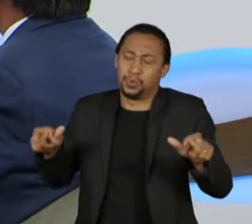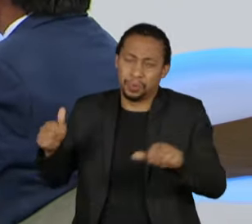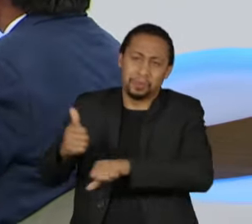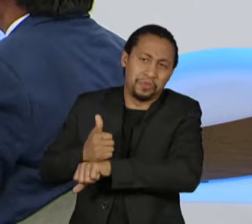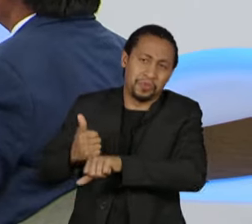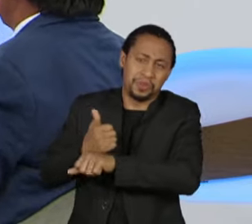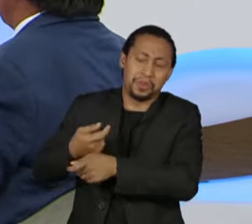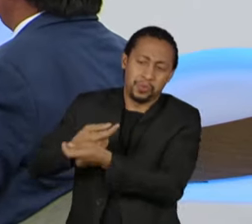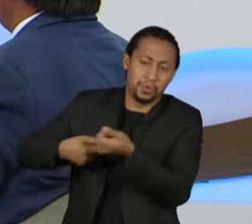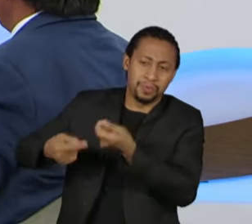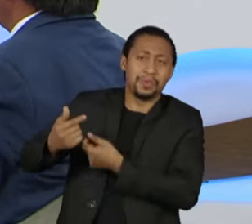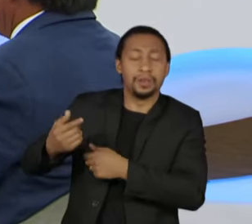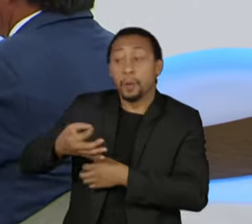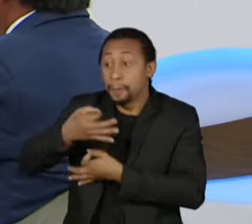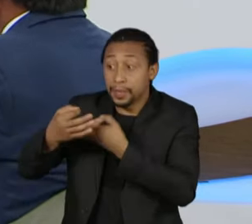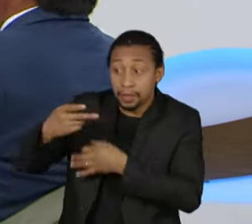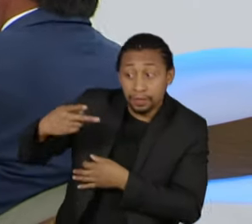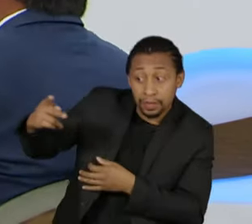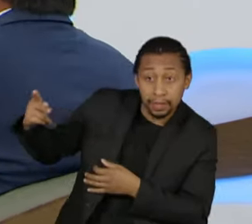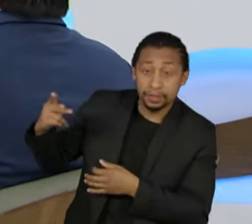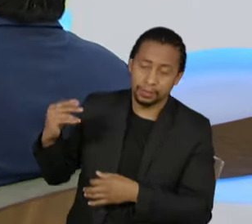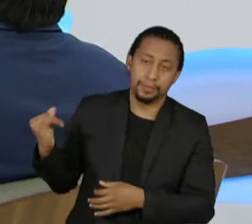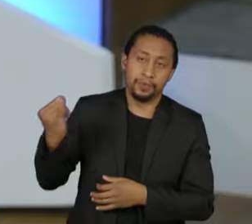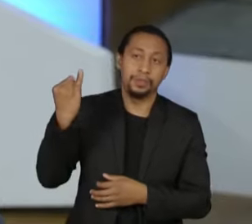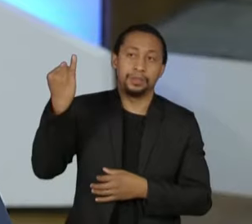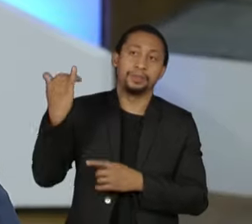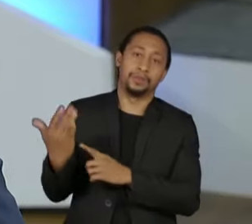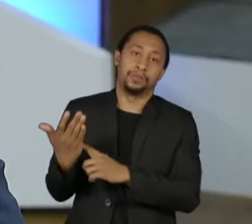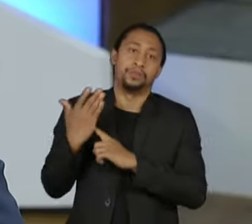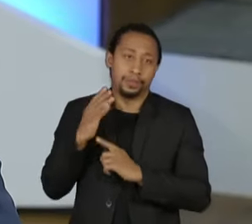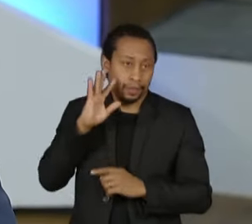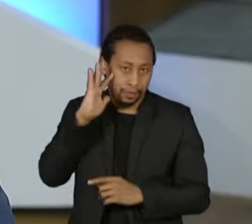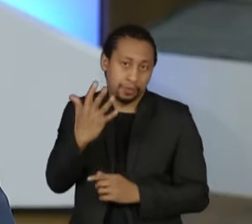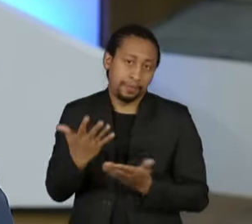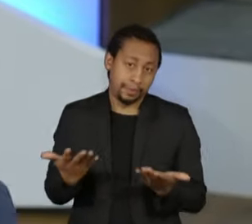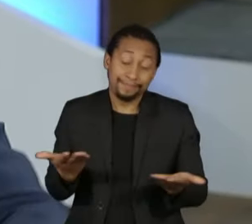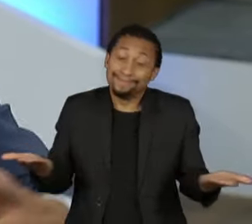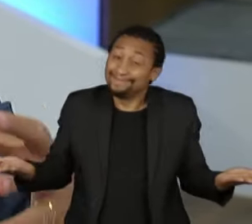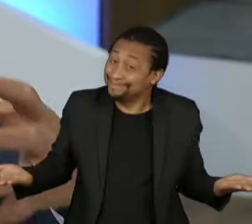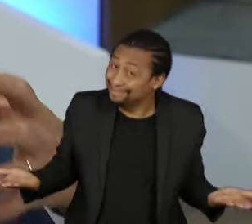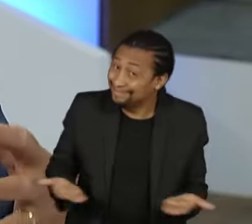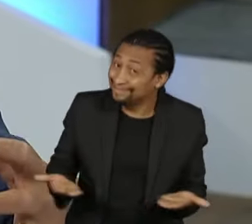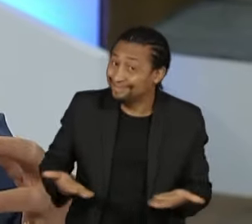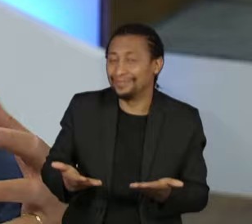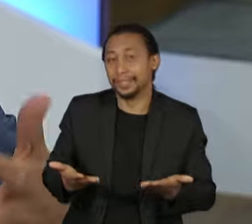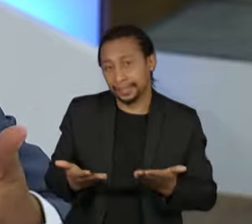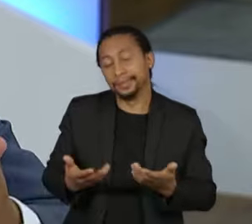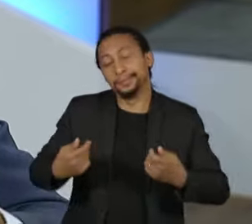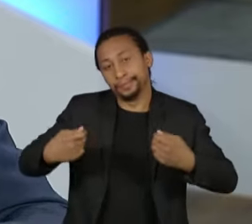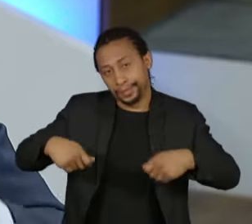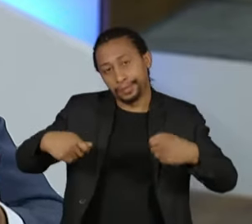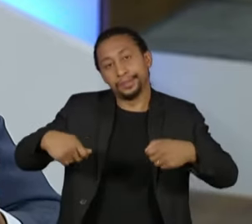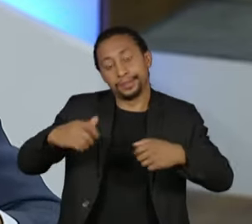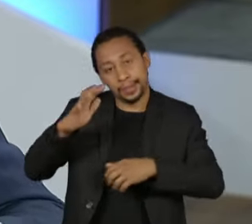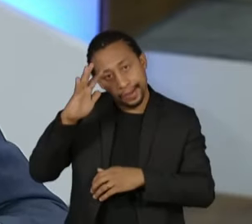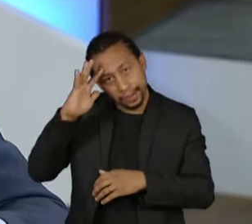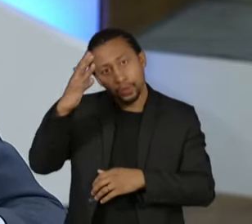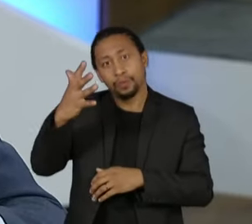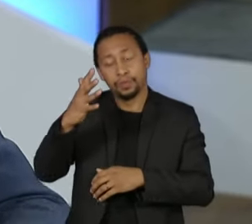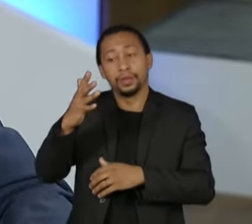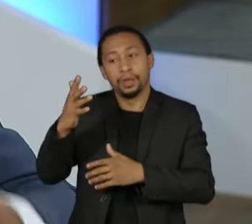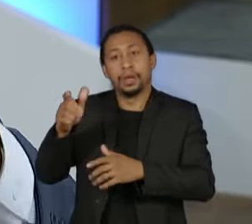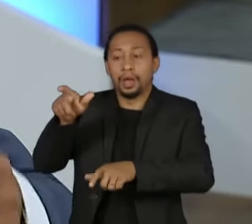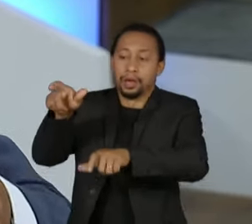economistas, vai ser fundamental. Mas há necessidade agora da gente tratar de forma humana.